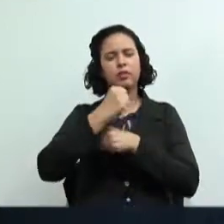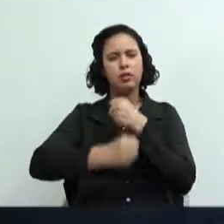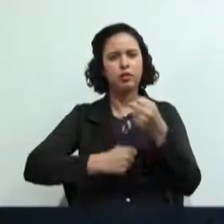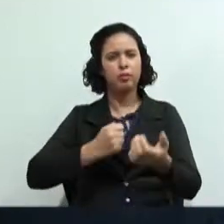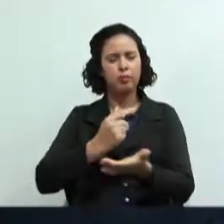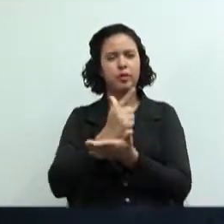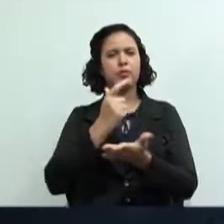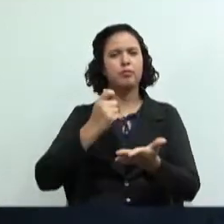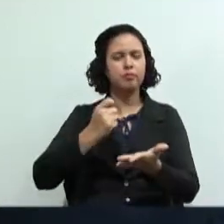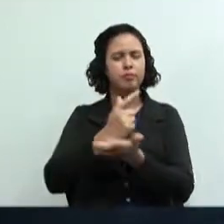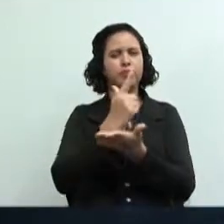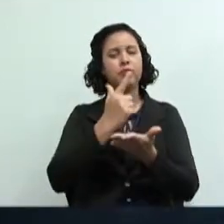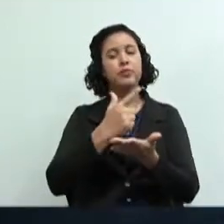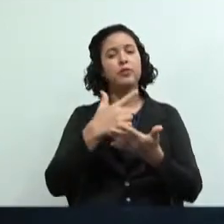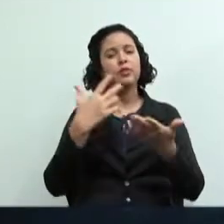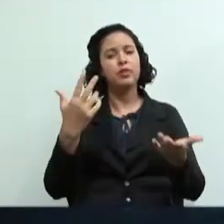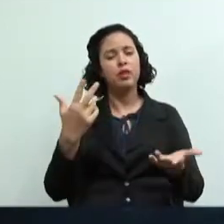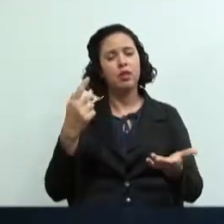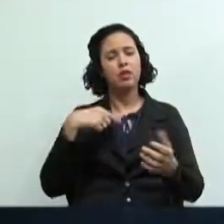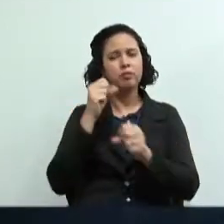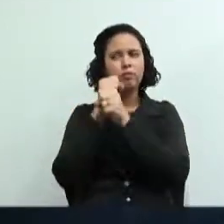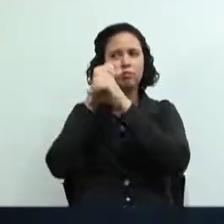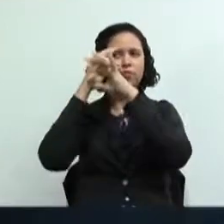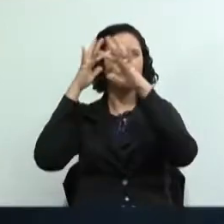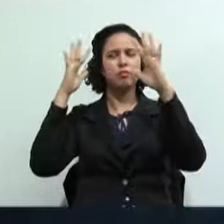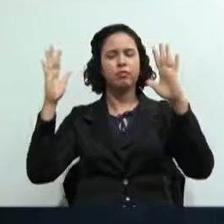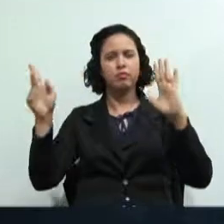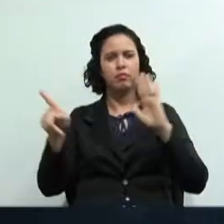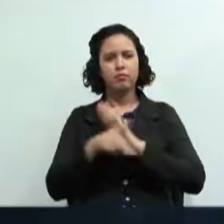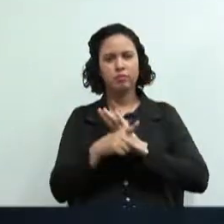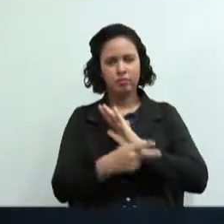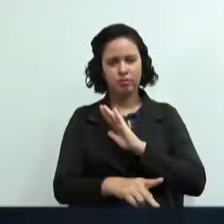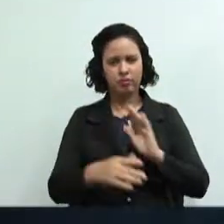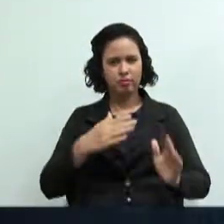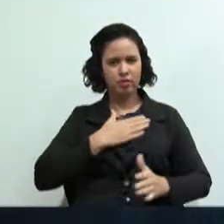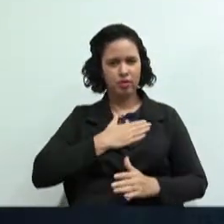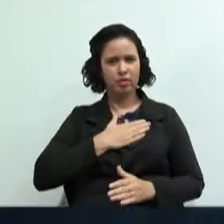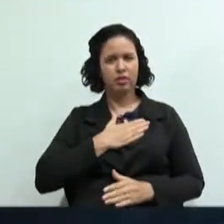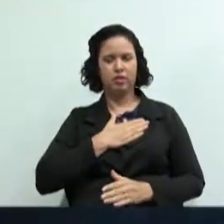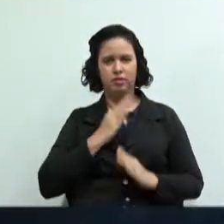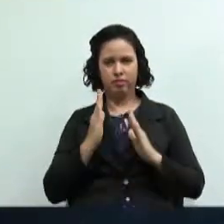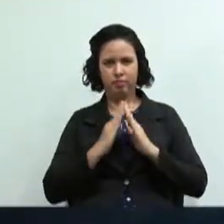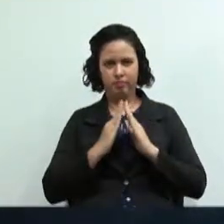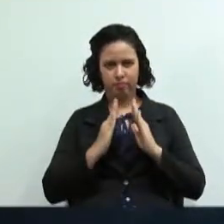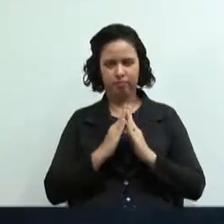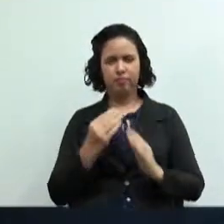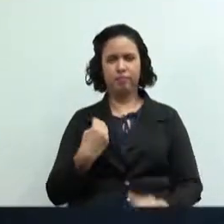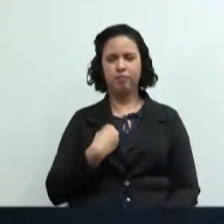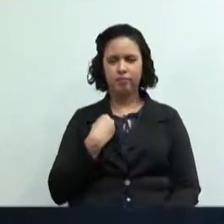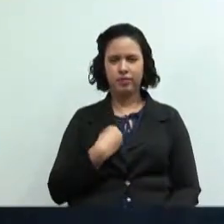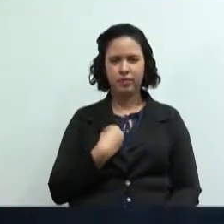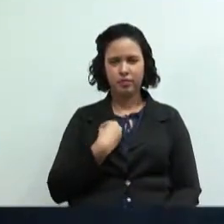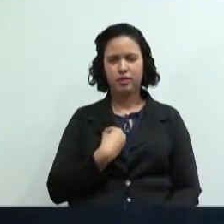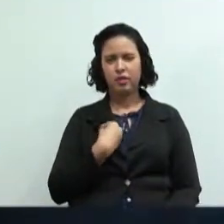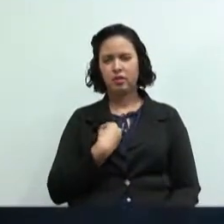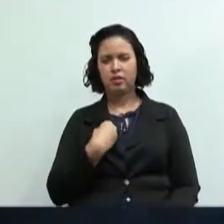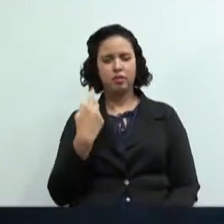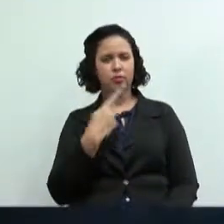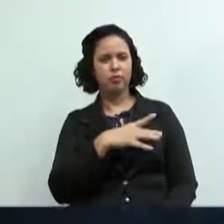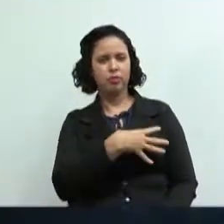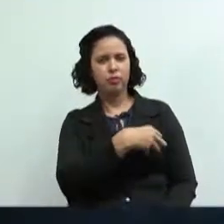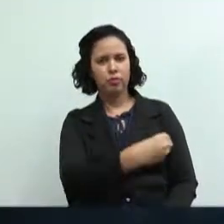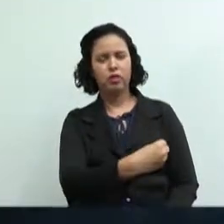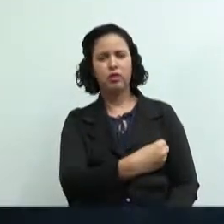e é um sonho realizado em minha vida, que eu vou deixar para os filhos, netos